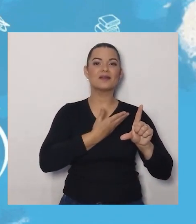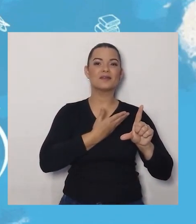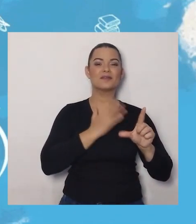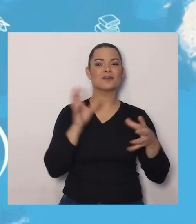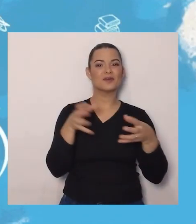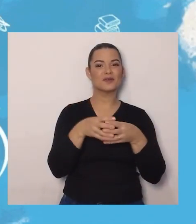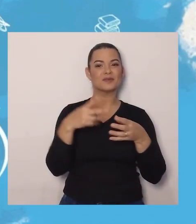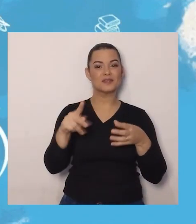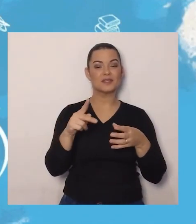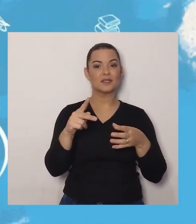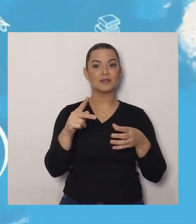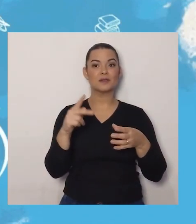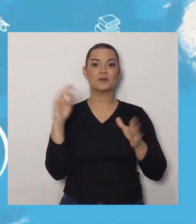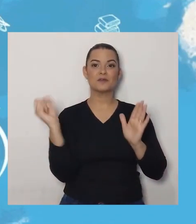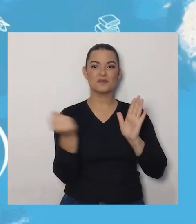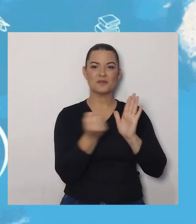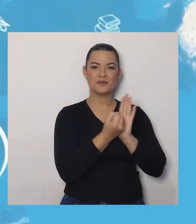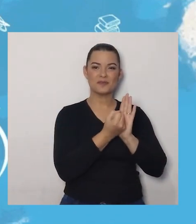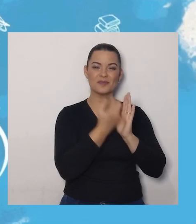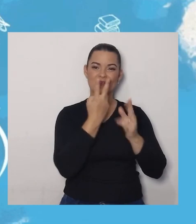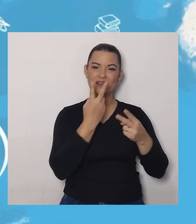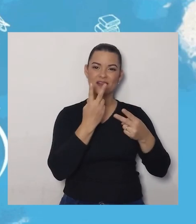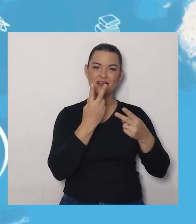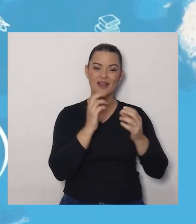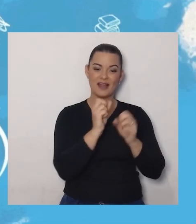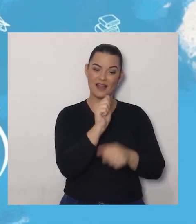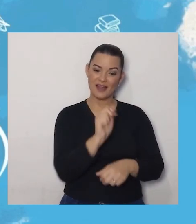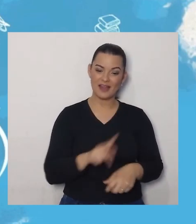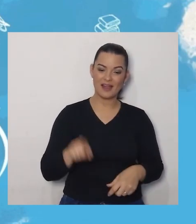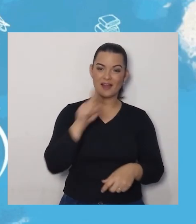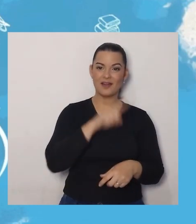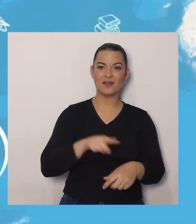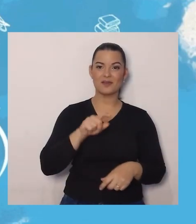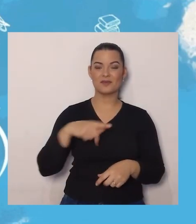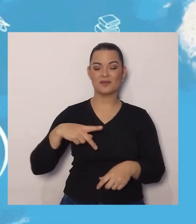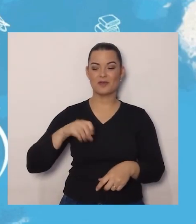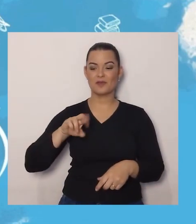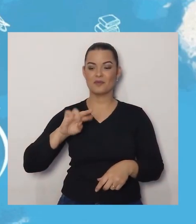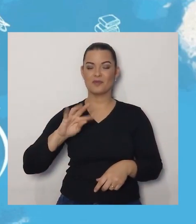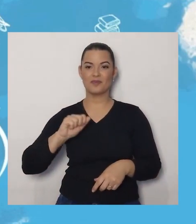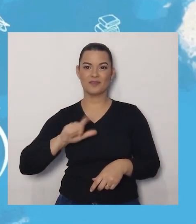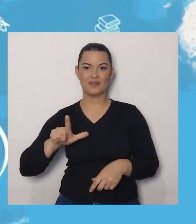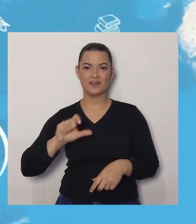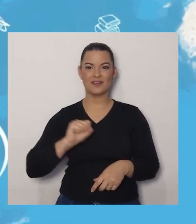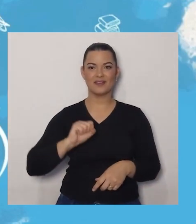Portal SE, E também coloque na hashtag, Saberes em Casa,